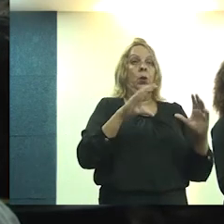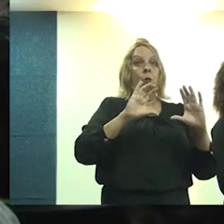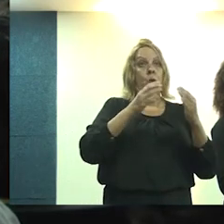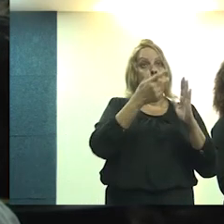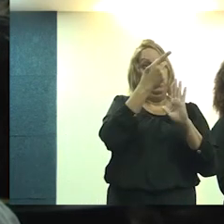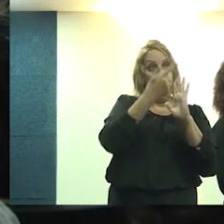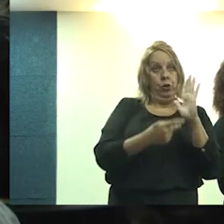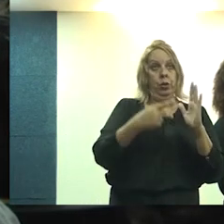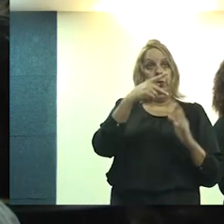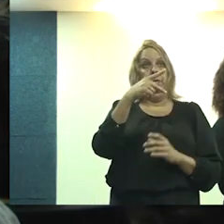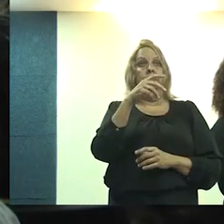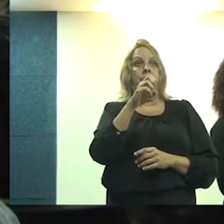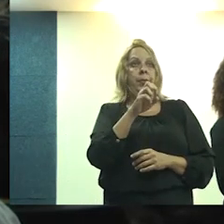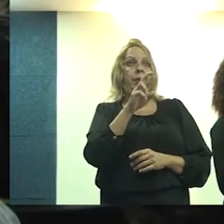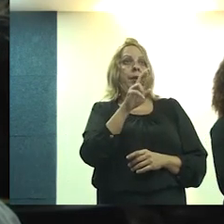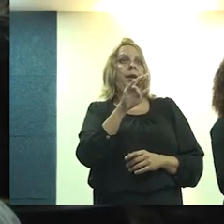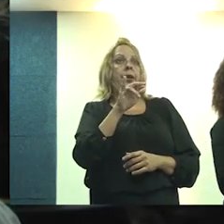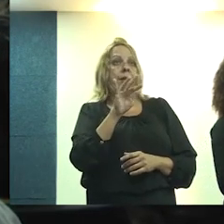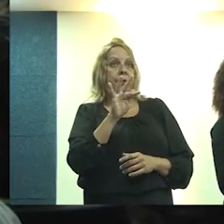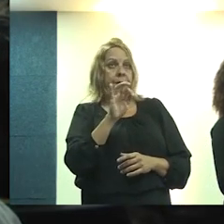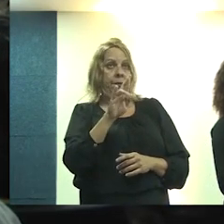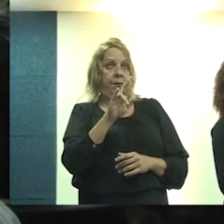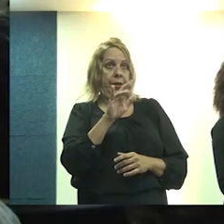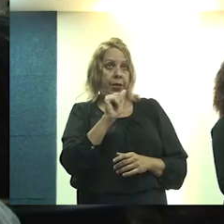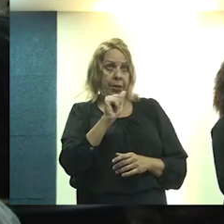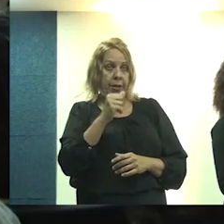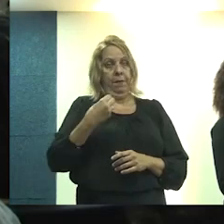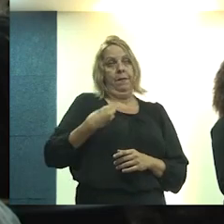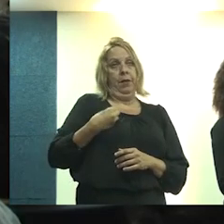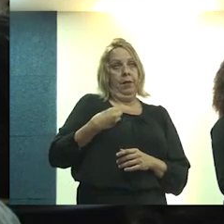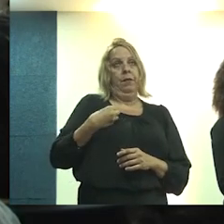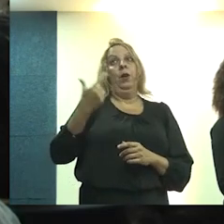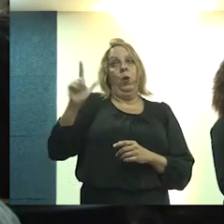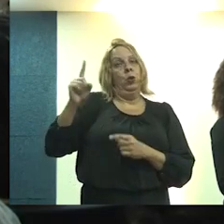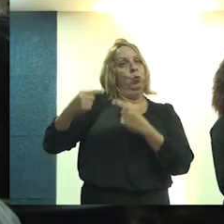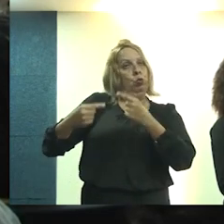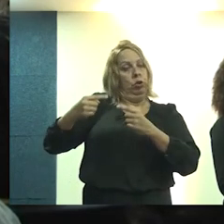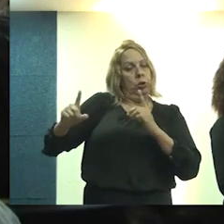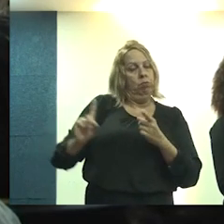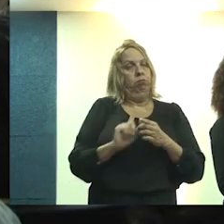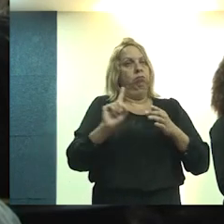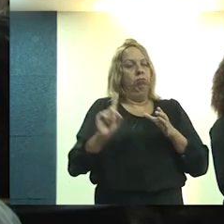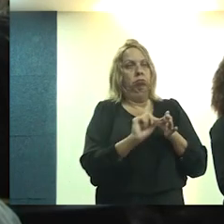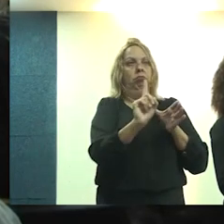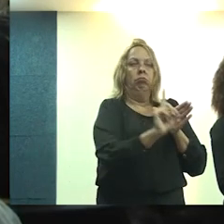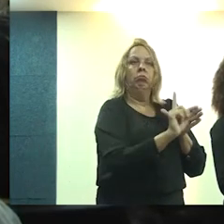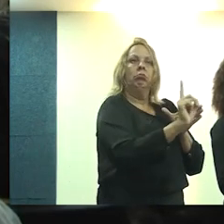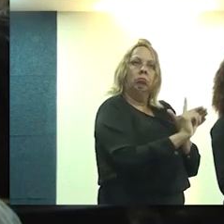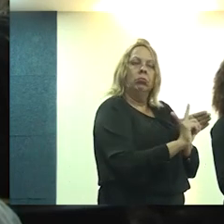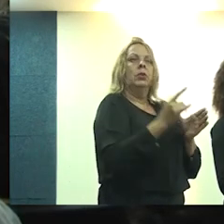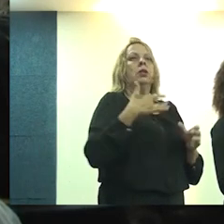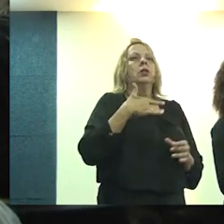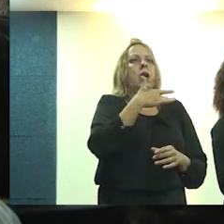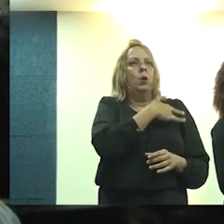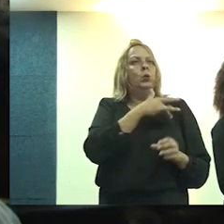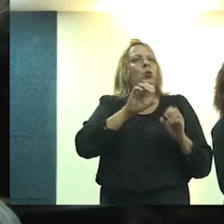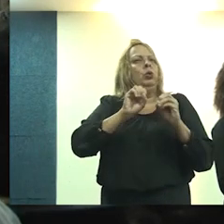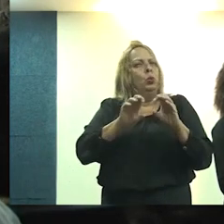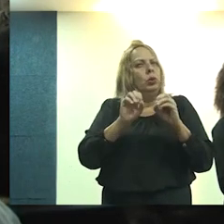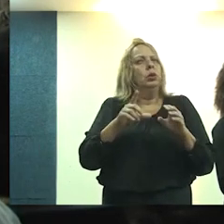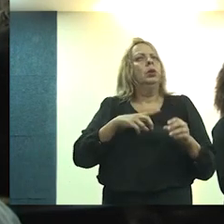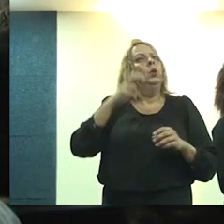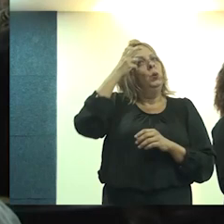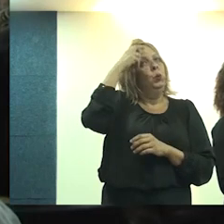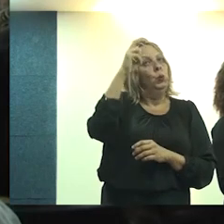acha importante a gente agregar todas as outras políticas que fazem parte da transformação desse território. Saúde, educação,